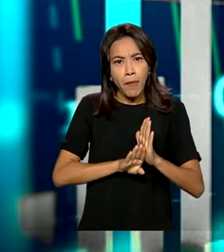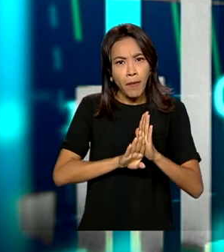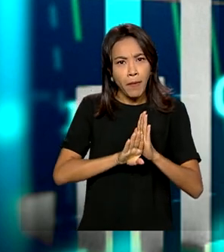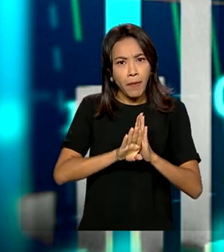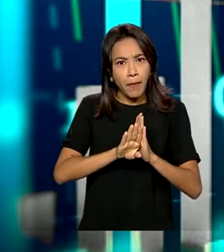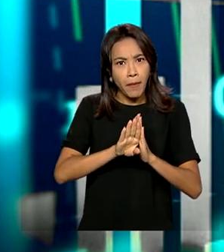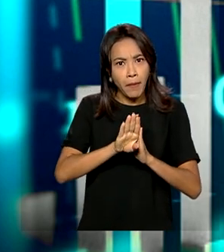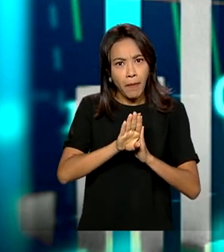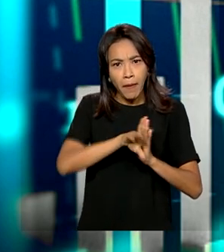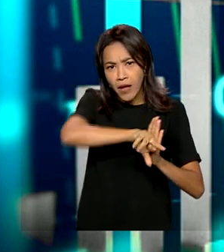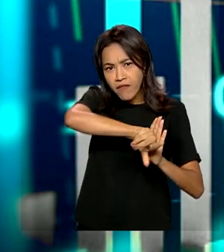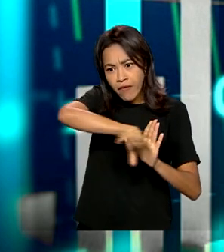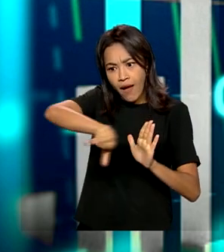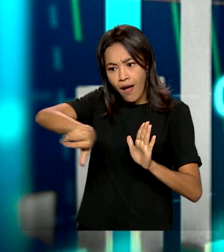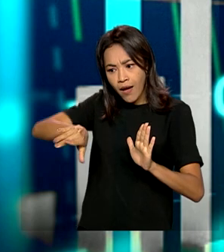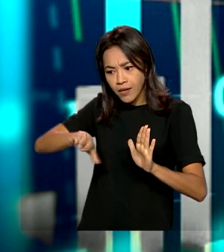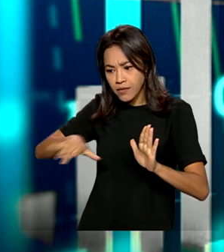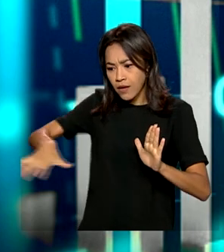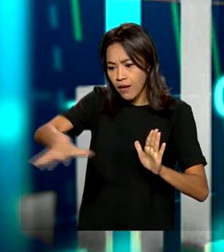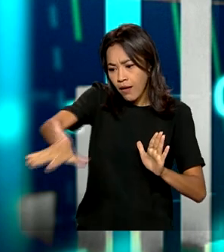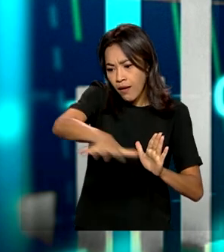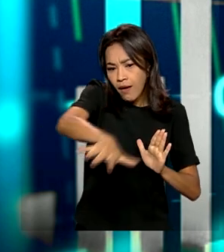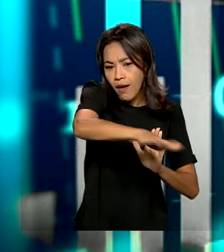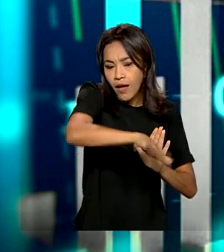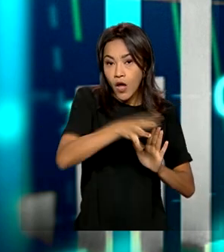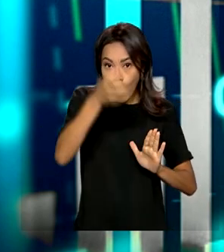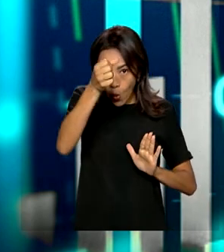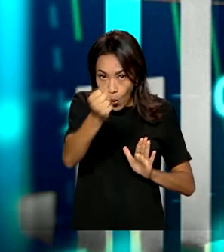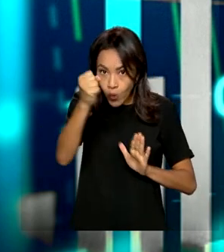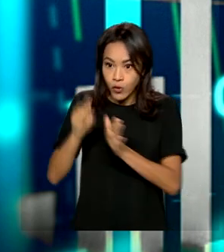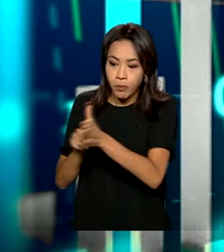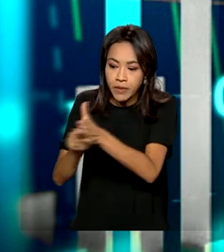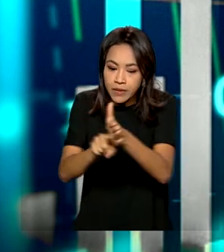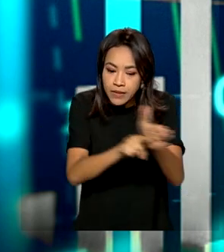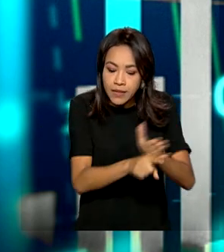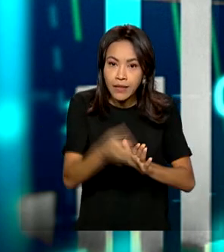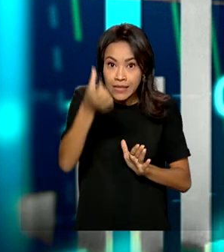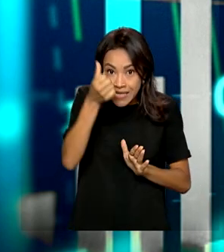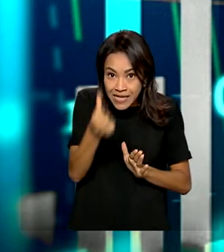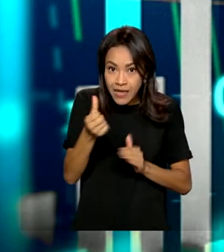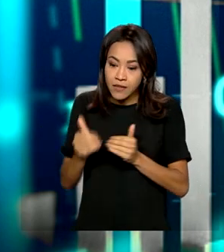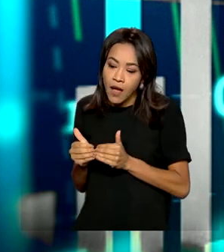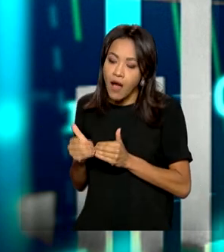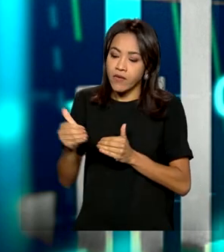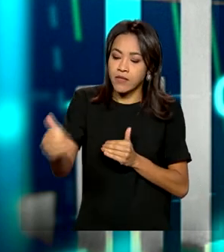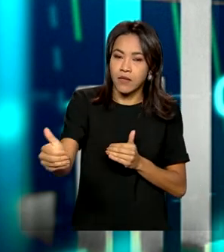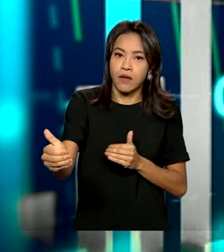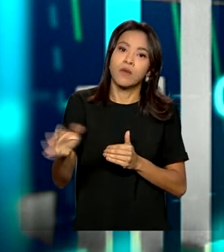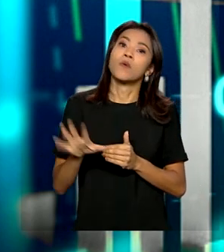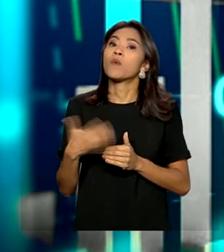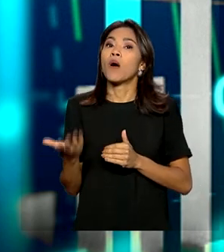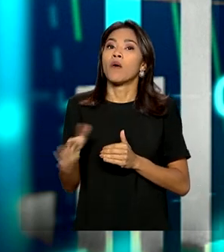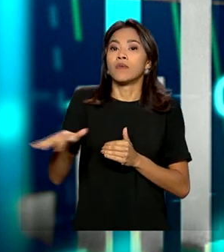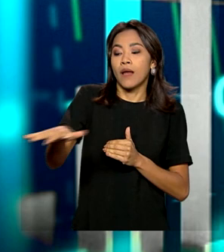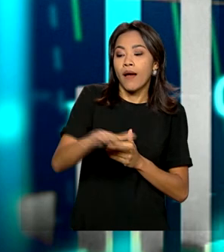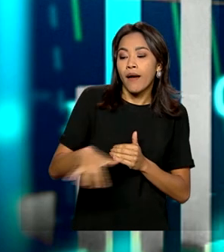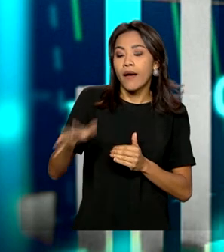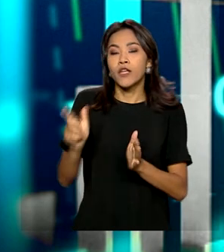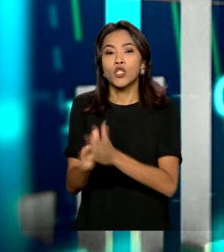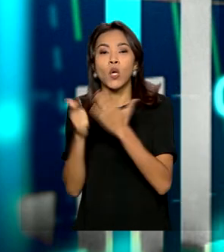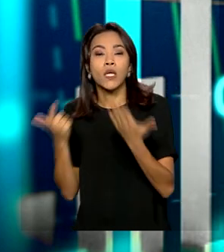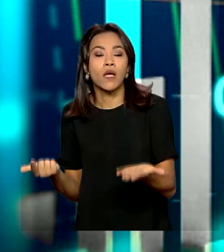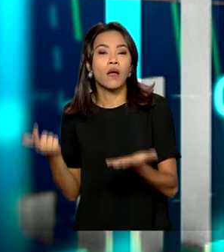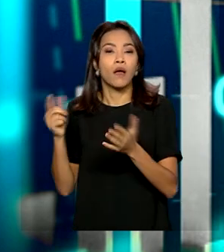atividades, seis das oito atividades pesquisadas, seis avançaram, com destaque para jornais, revistas e